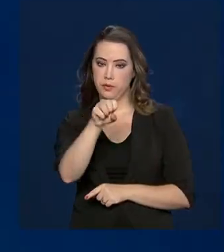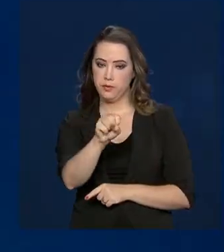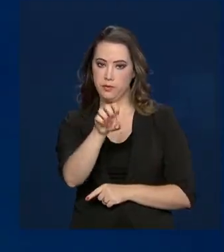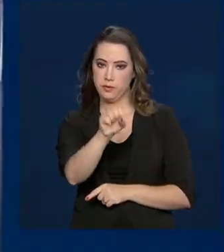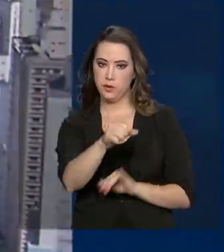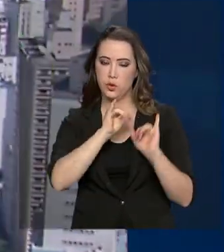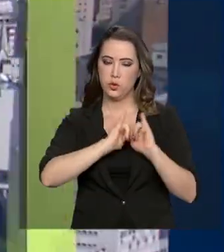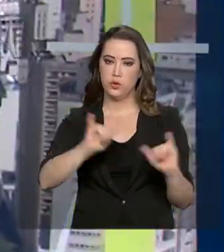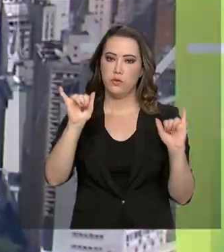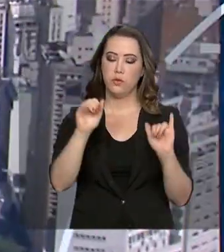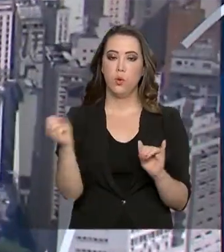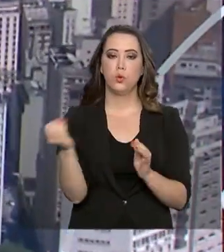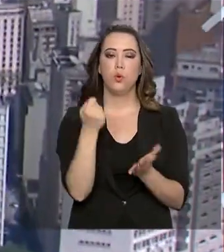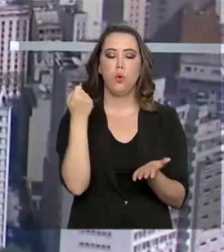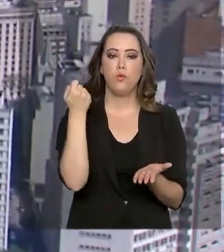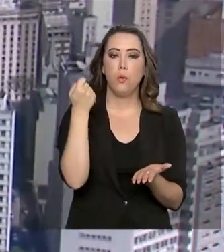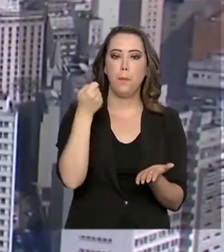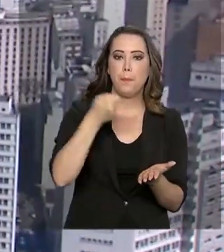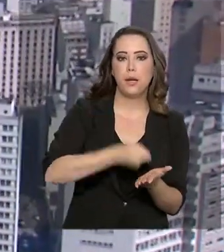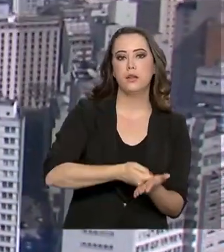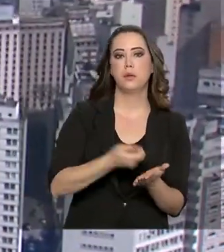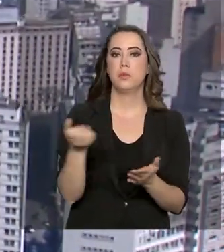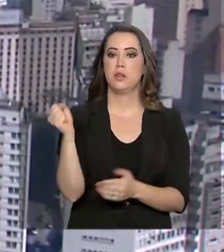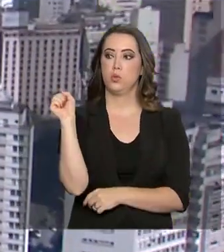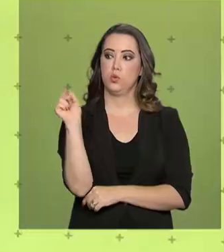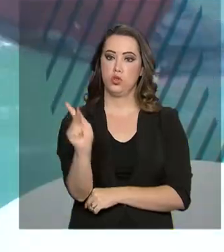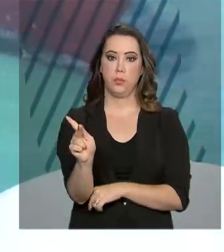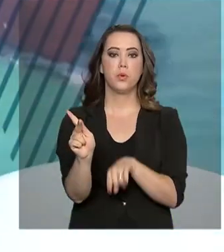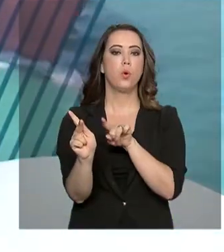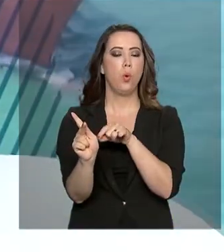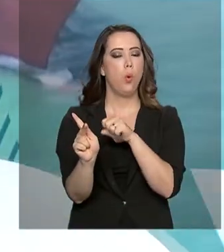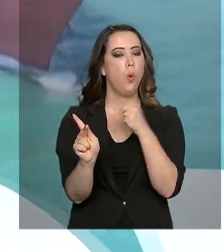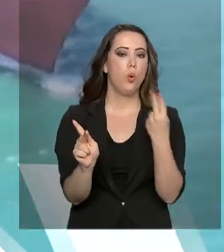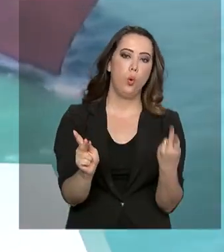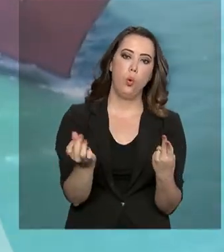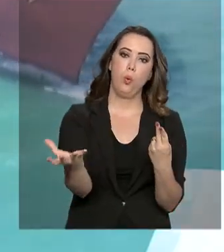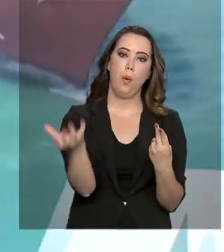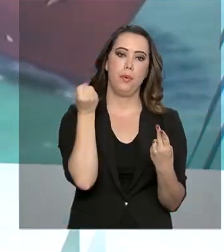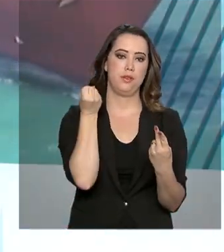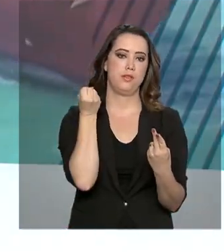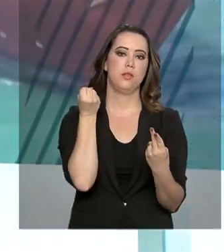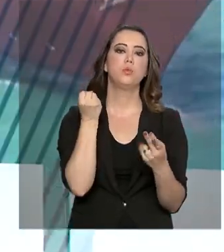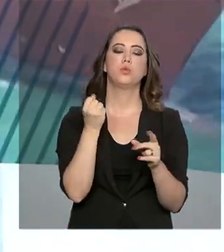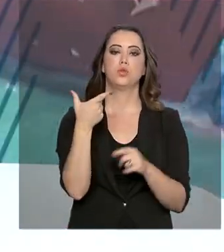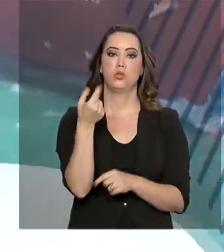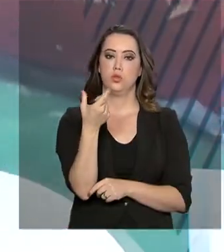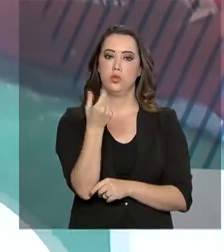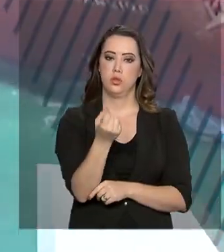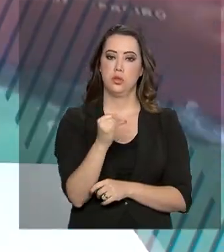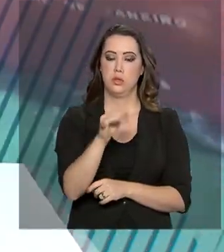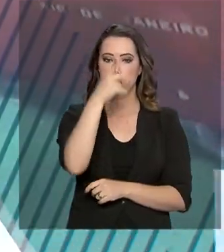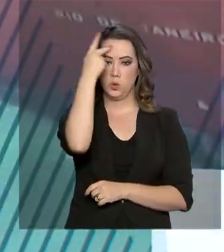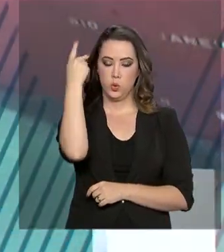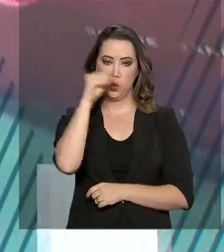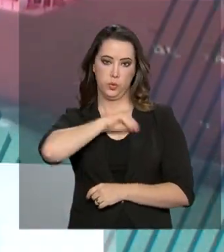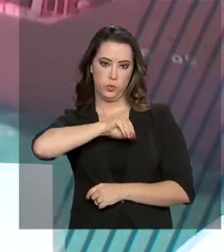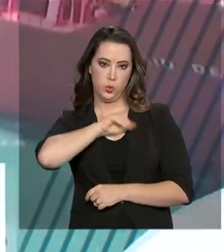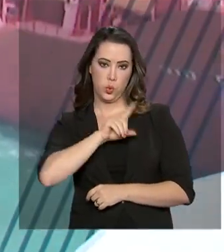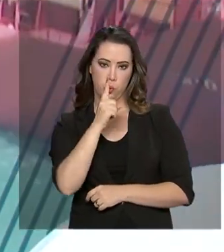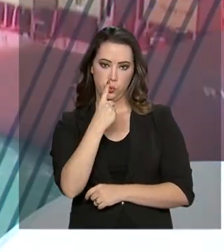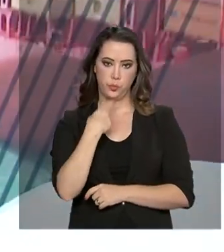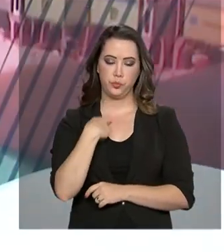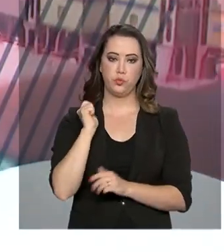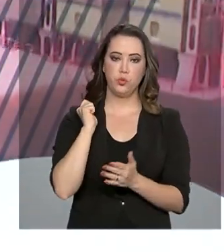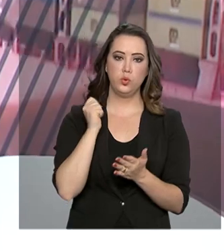de pagamento das aposentadorias e pensões de 2020. Segundo o Instituto, para quem recebe um salário mínimo, os